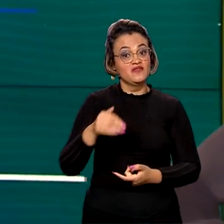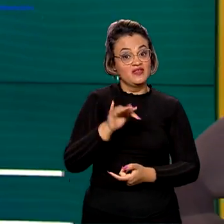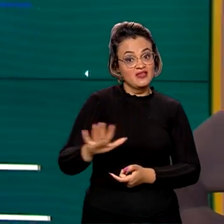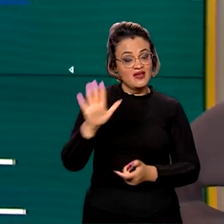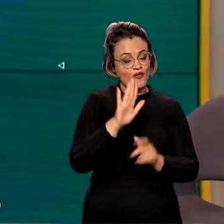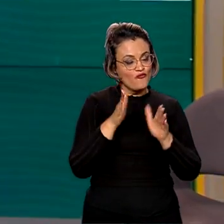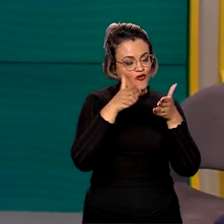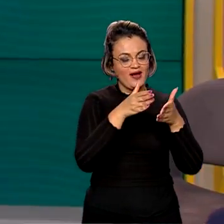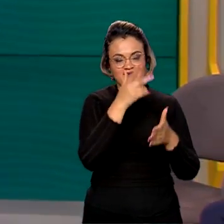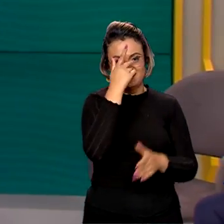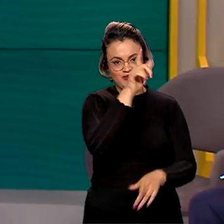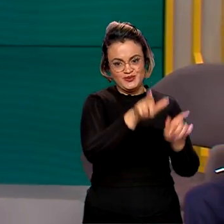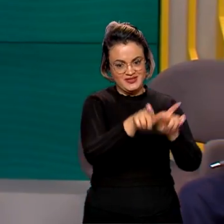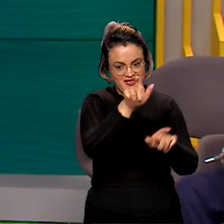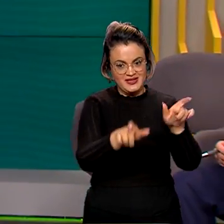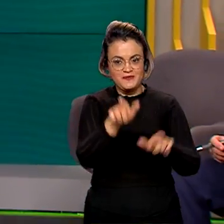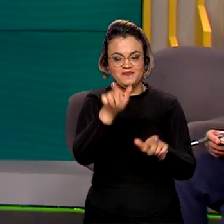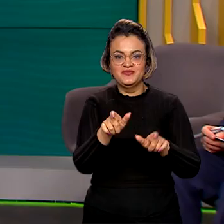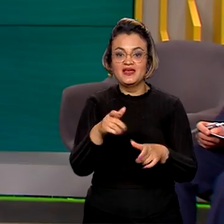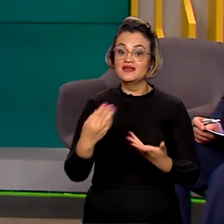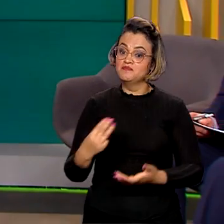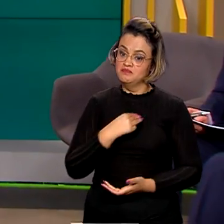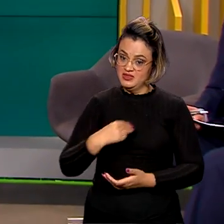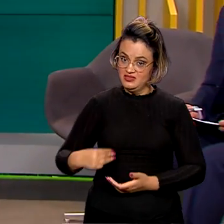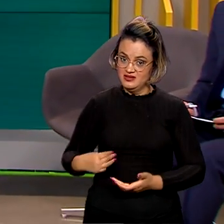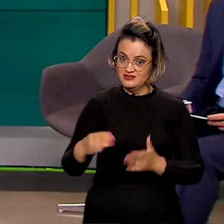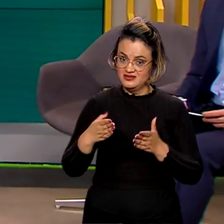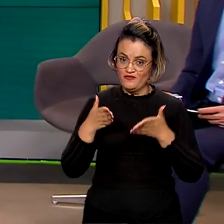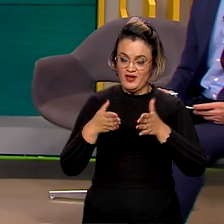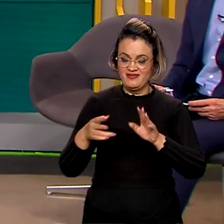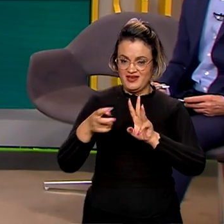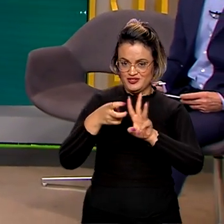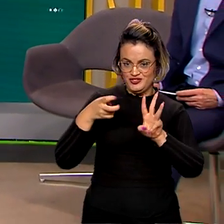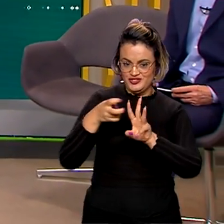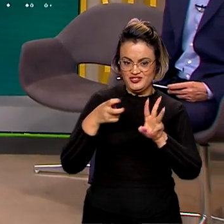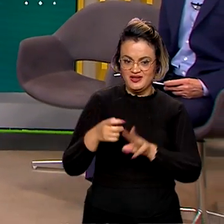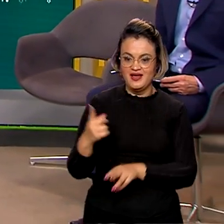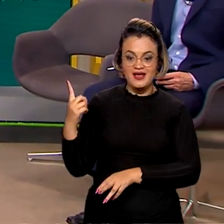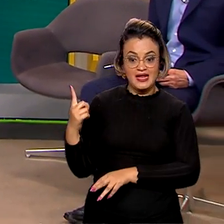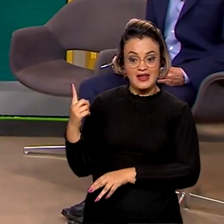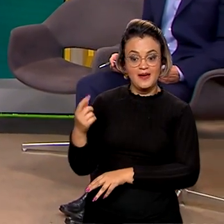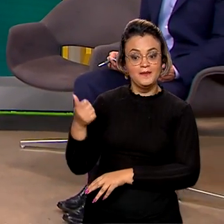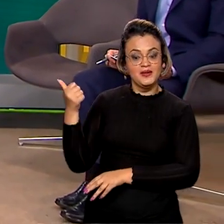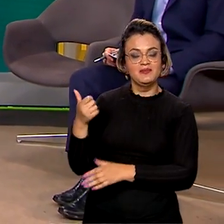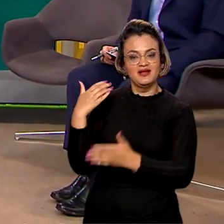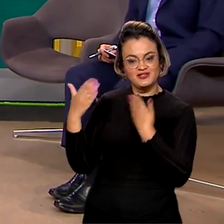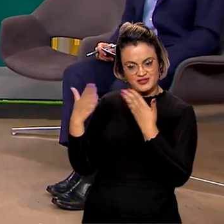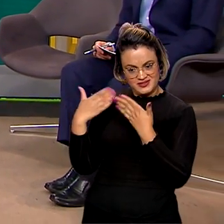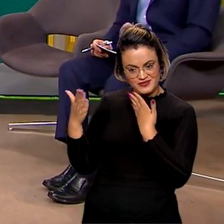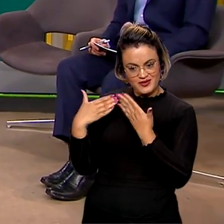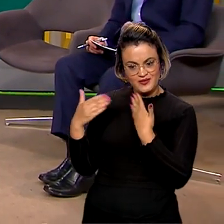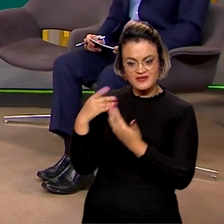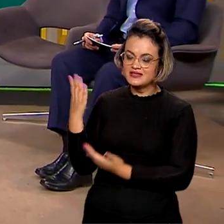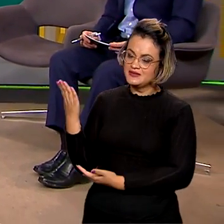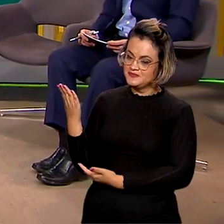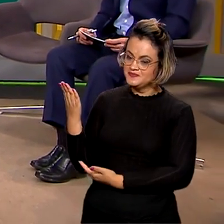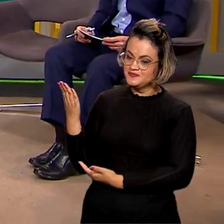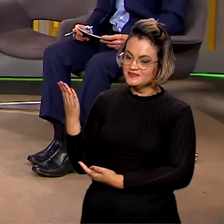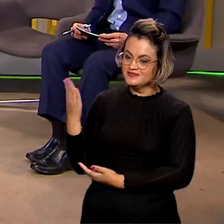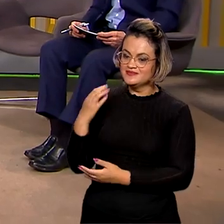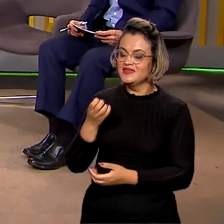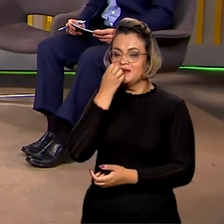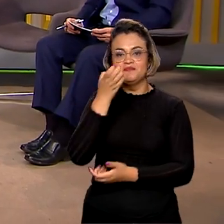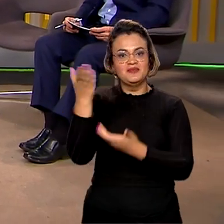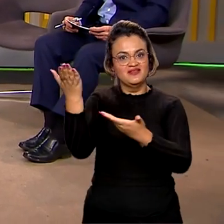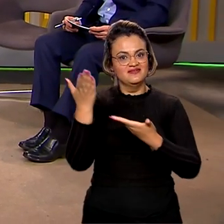todo cidadão. E ter a ministra dos povos indígenas como nossa primeira entrevistada é prova disso. Muito bem